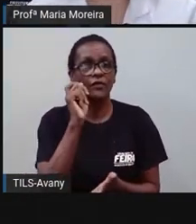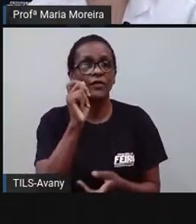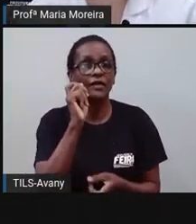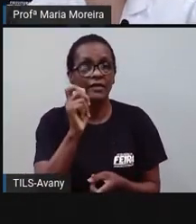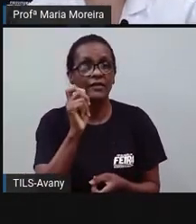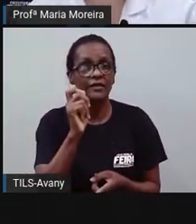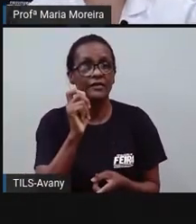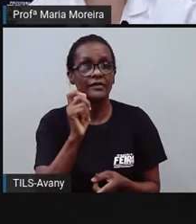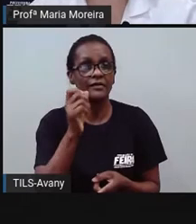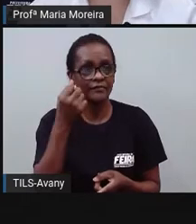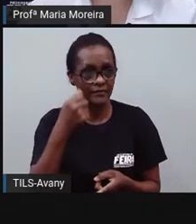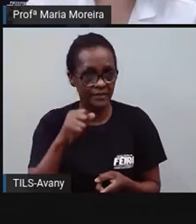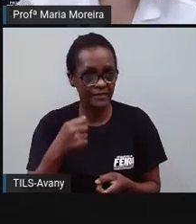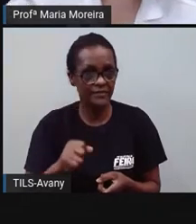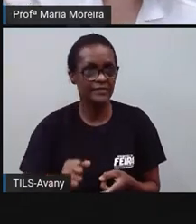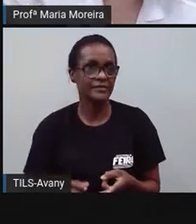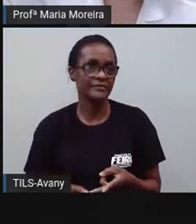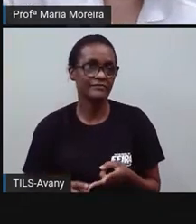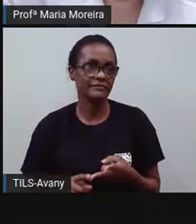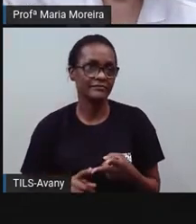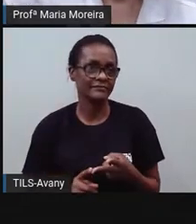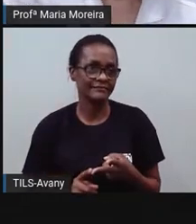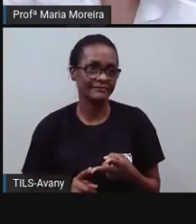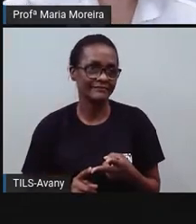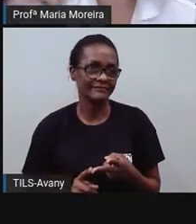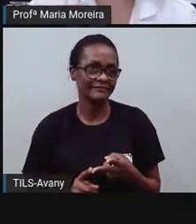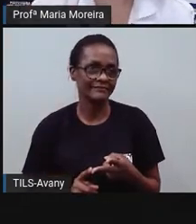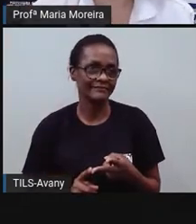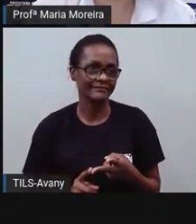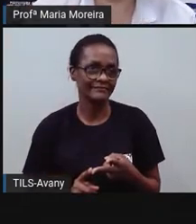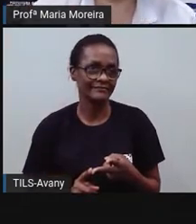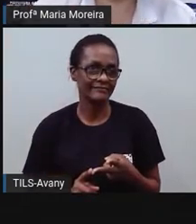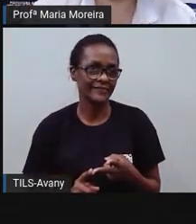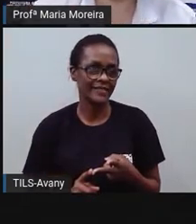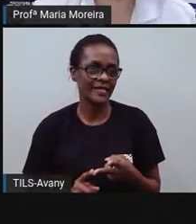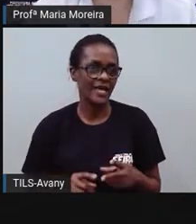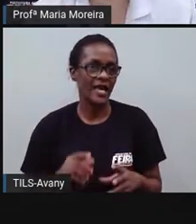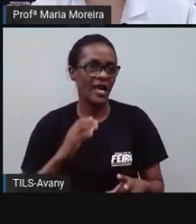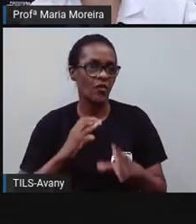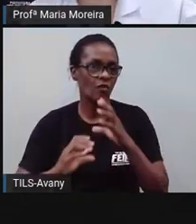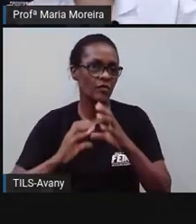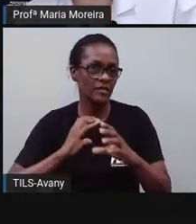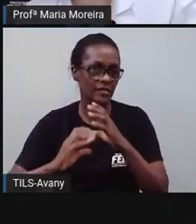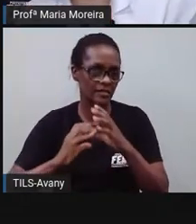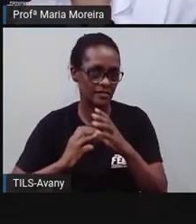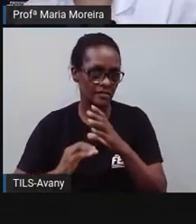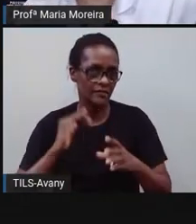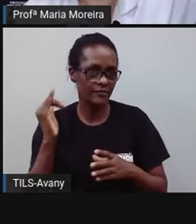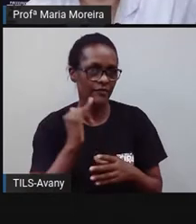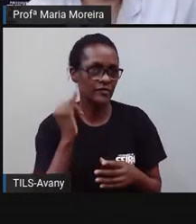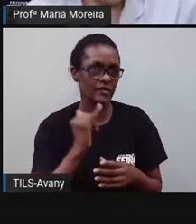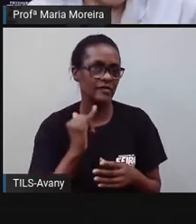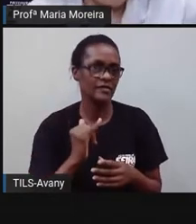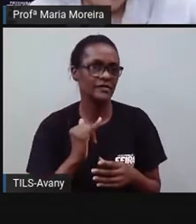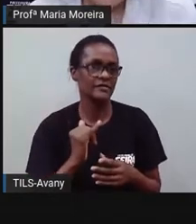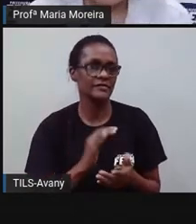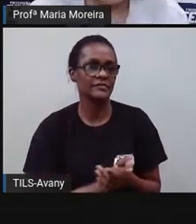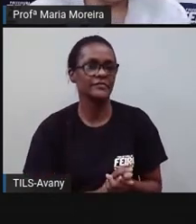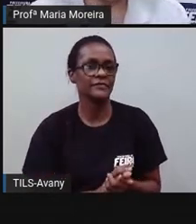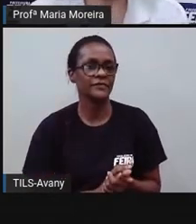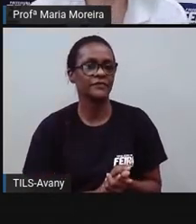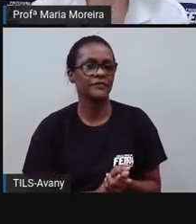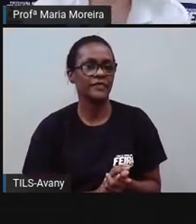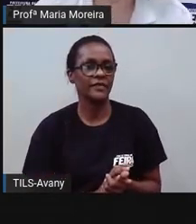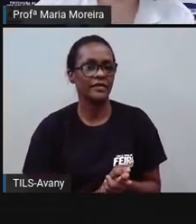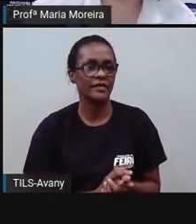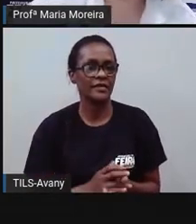em determinada situação, olha o que foi que aconteceu, né? Com tal cantor, o que foi que aconteceu com tal lugar da